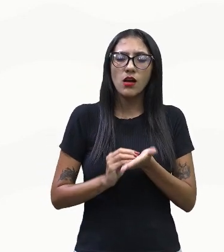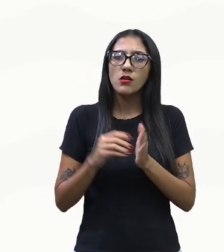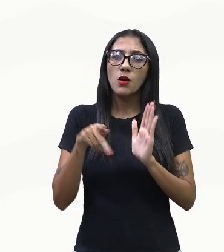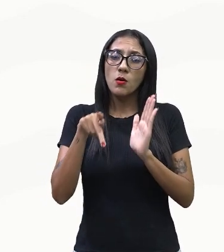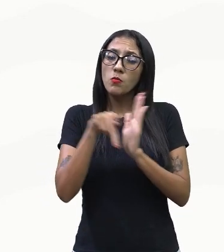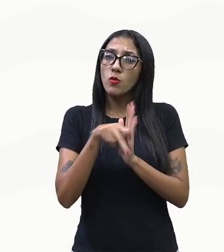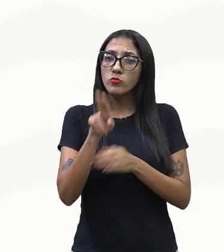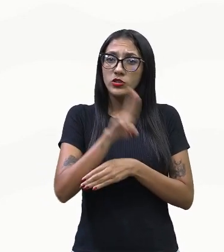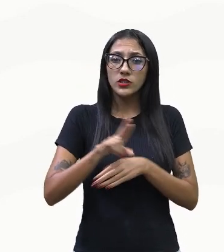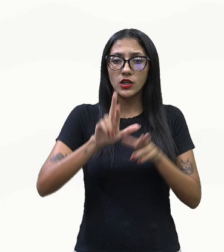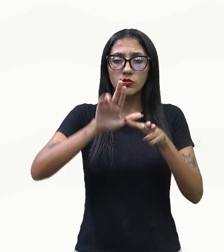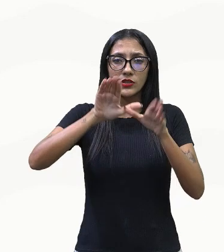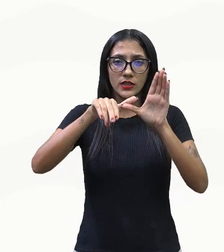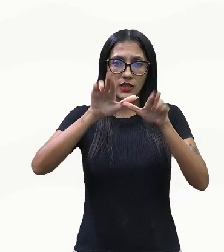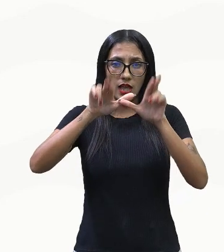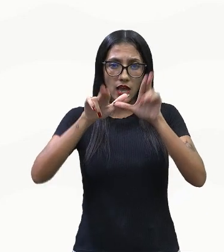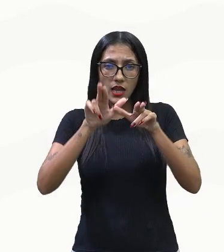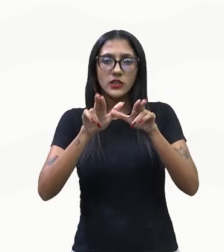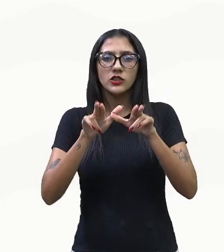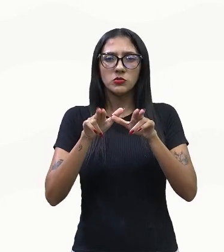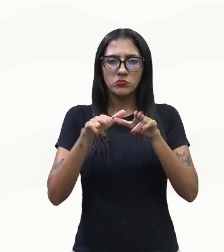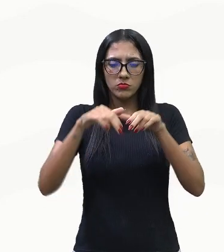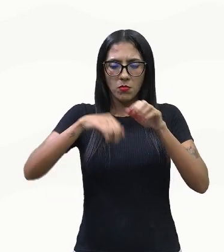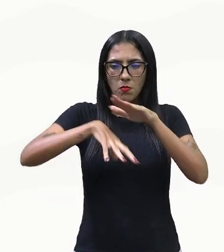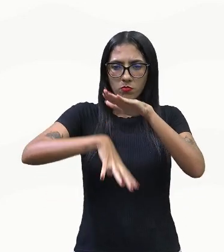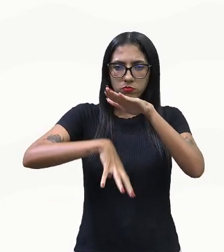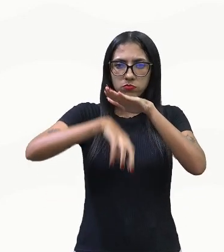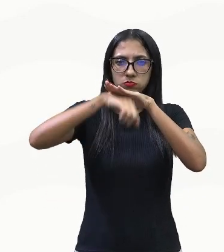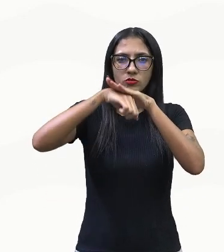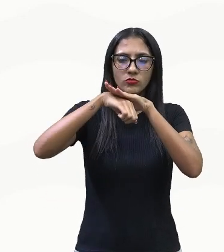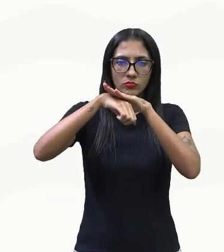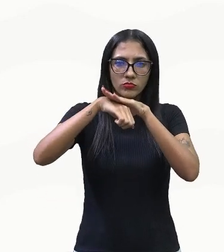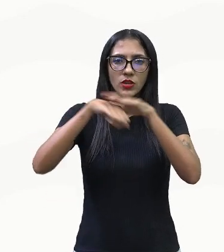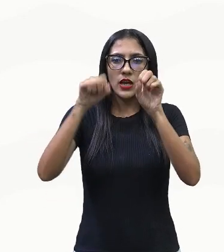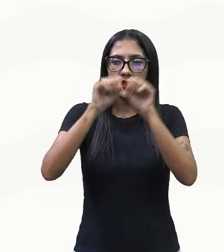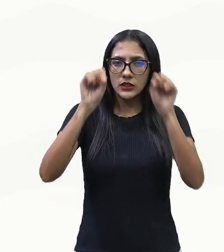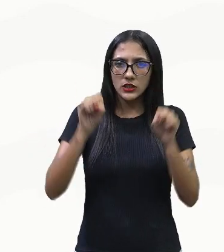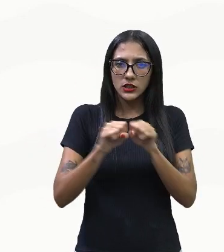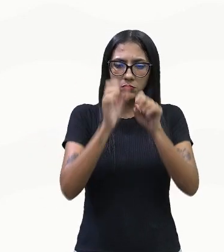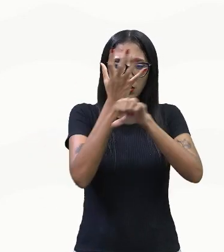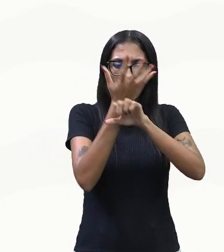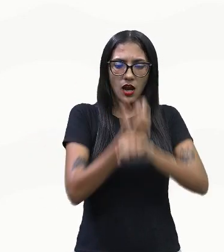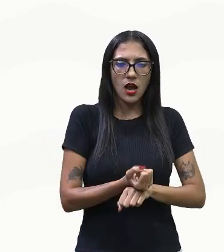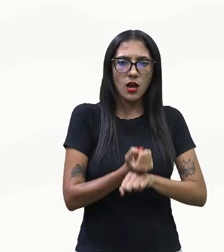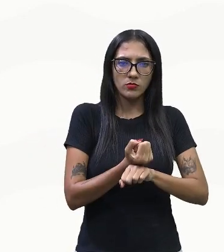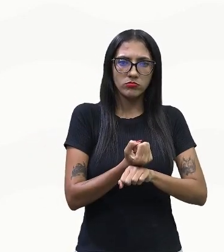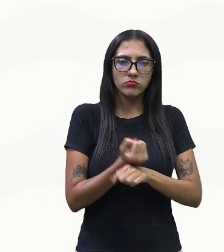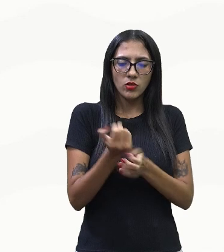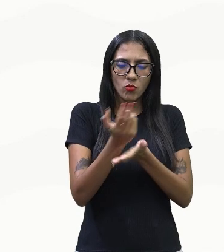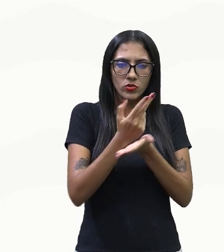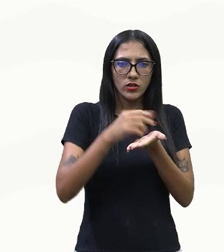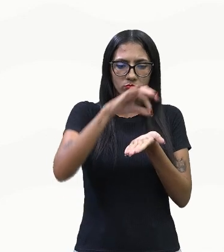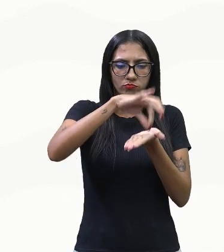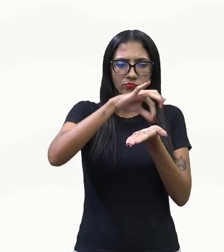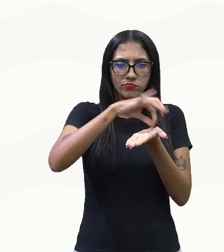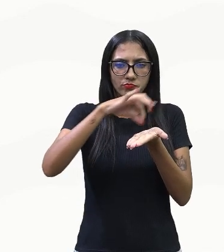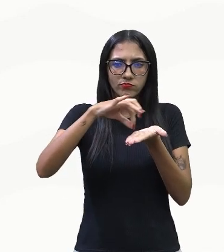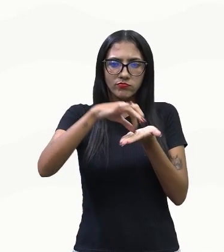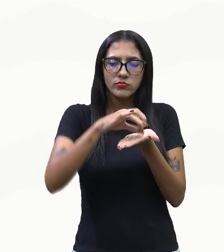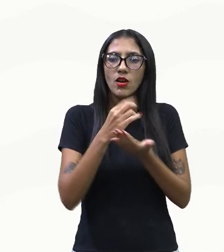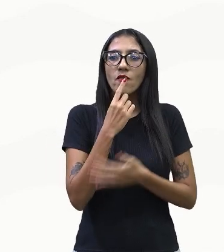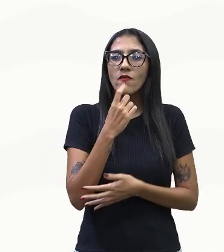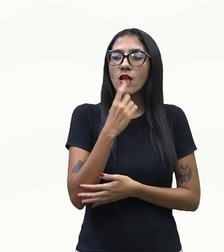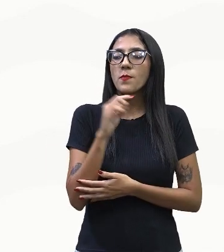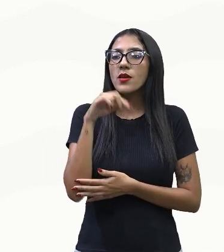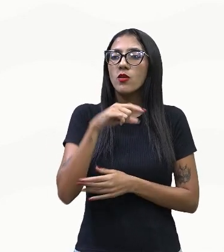satélites que estão aí em torno do nosso planeta, vão recebendo automaticamente sinais. E cada pontinho vermelho que vocês estão analisando,